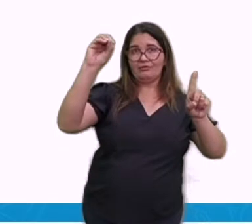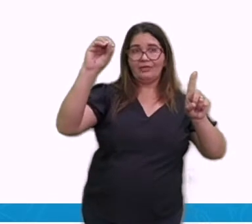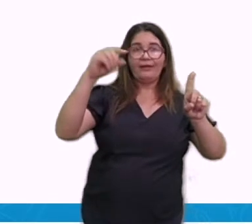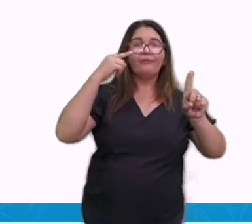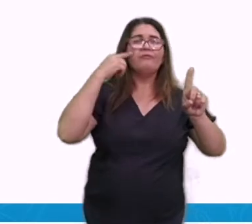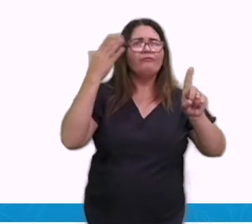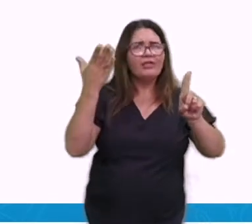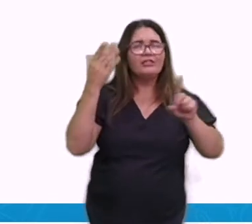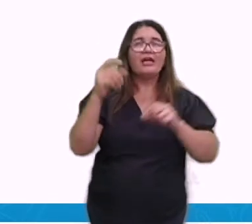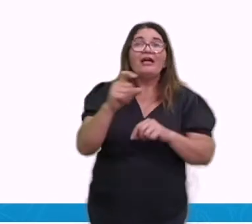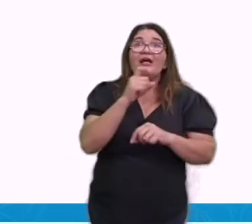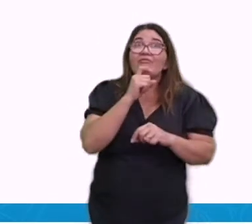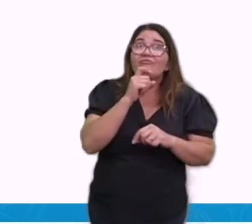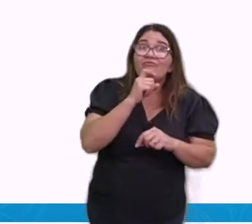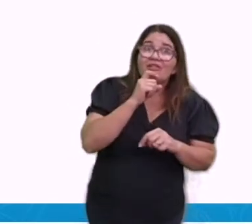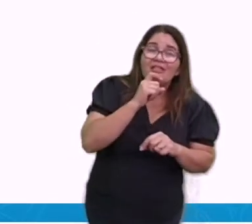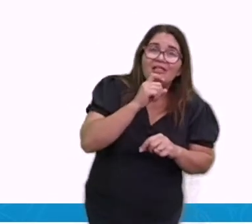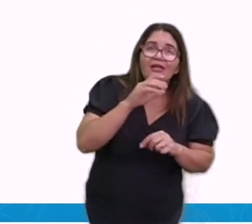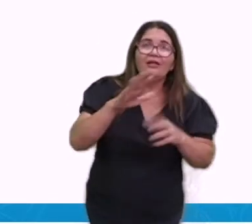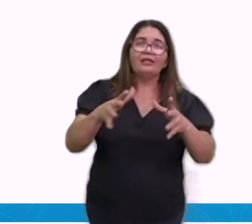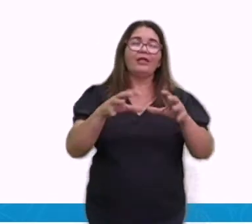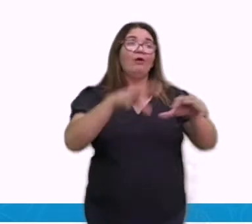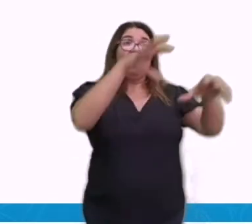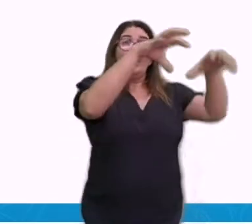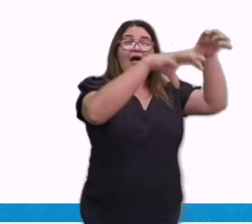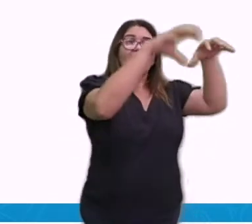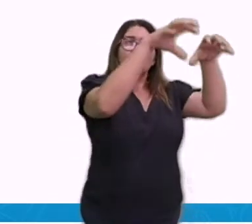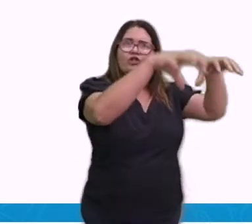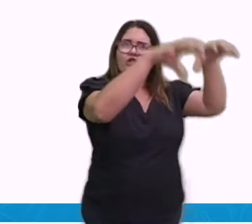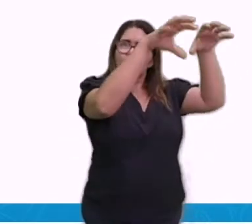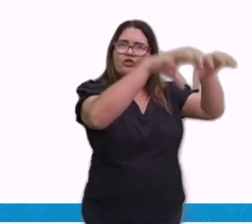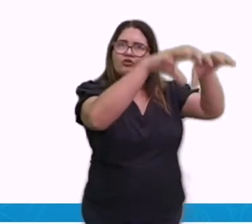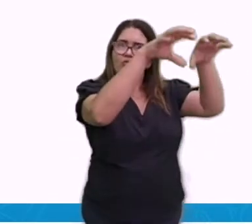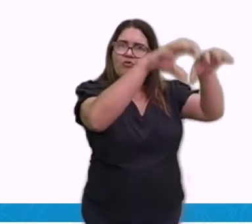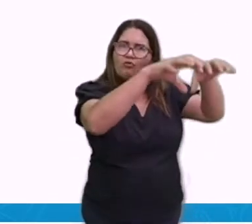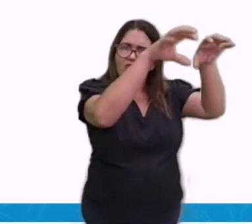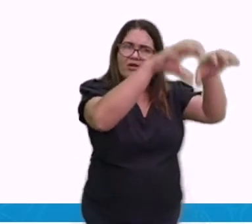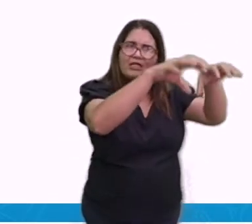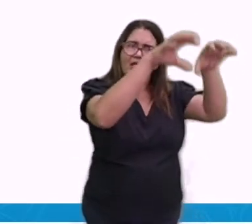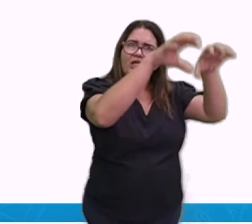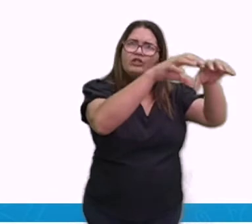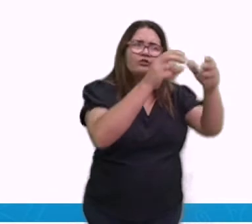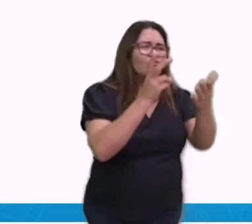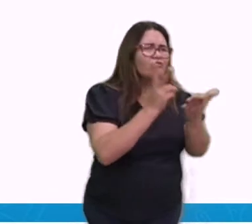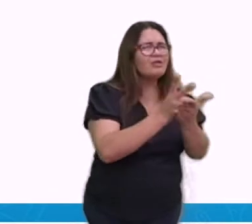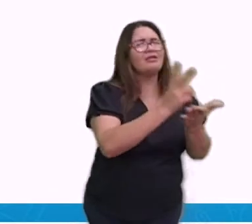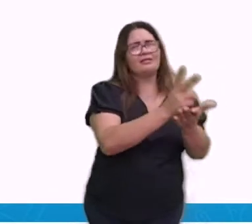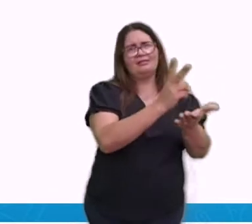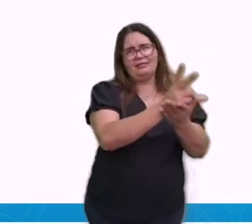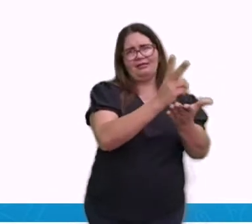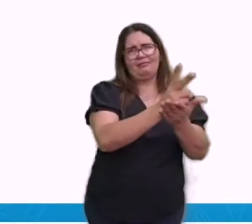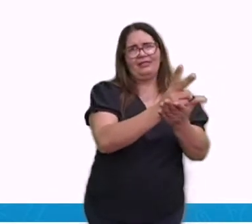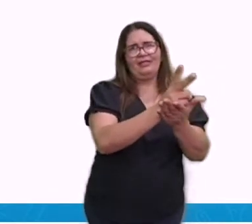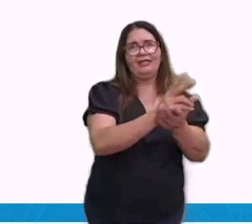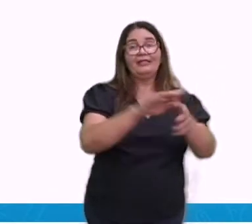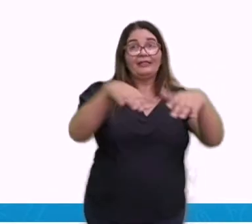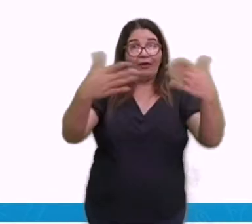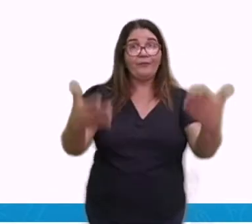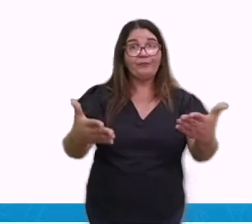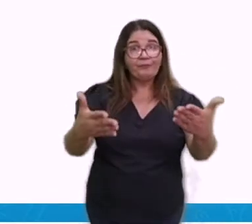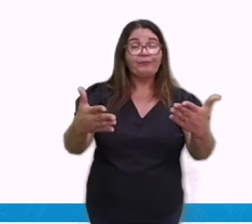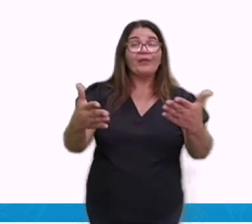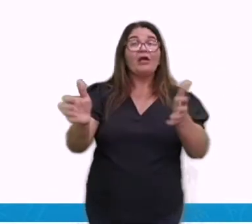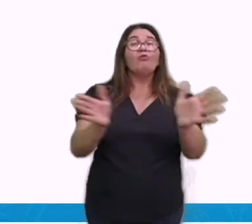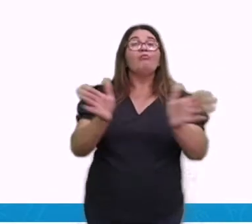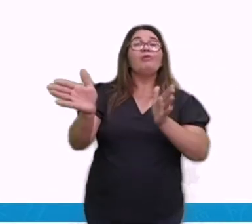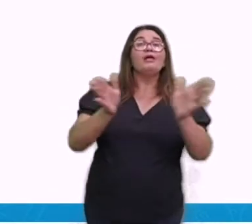regulares e bem distribuídas. O verão é quente e o inverno é bastante frio. Viu aqui